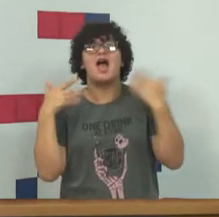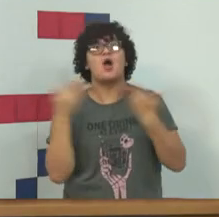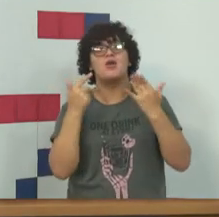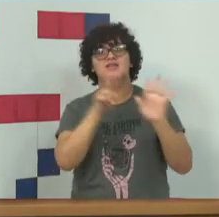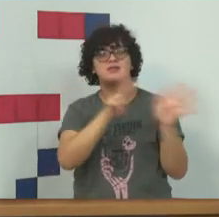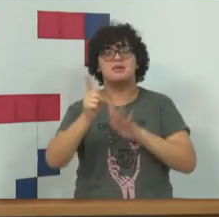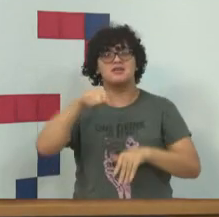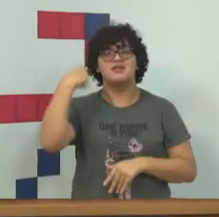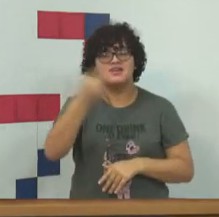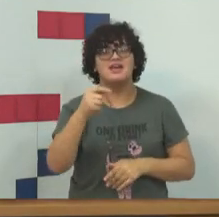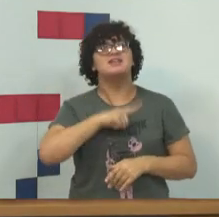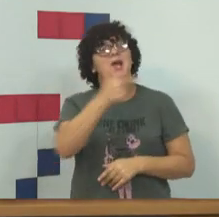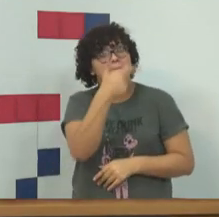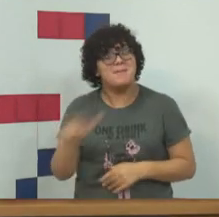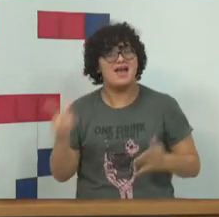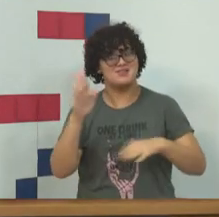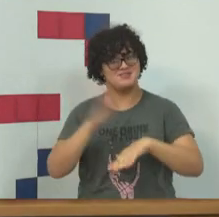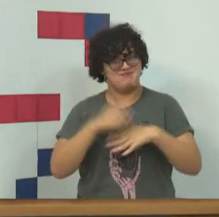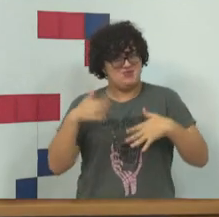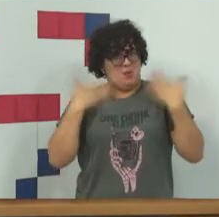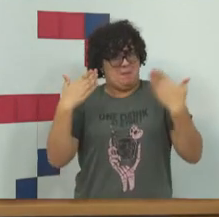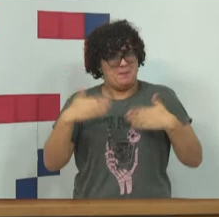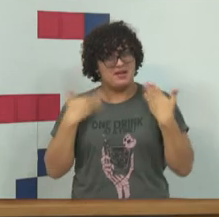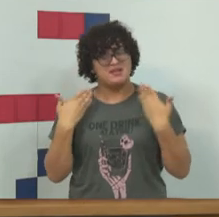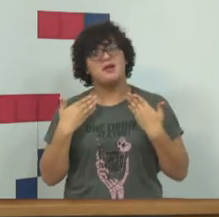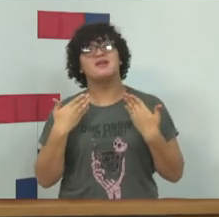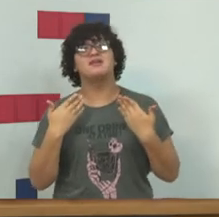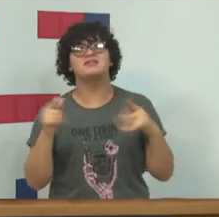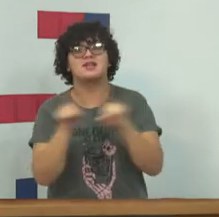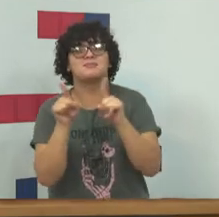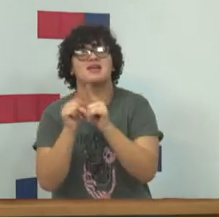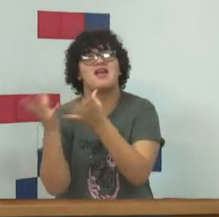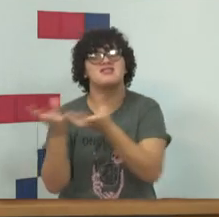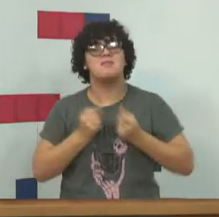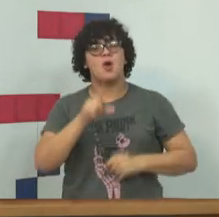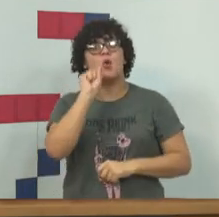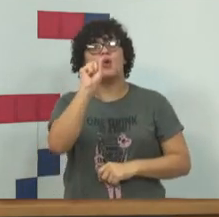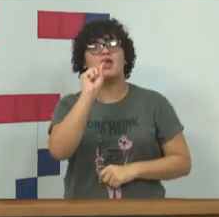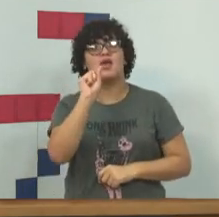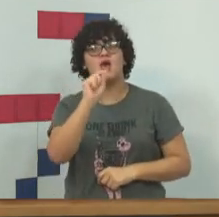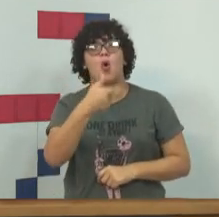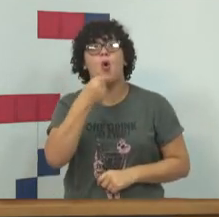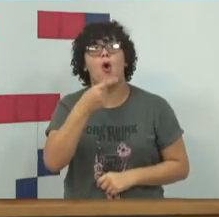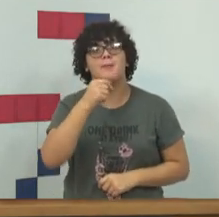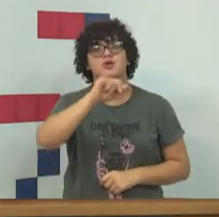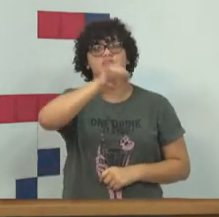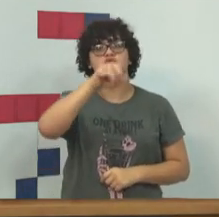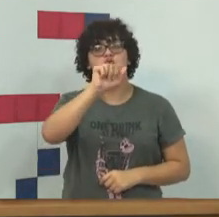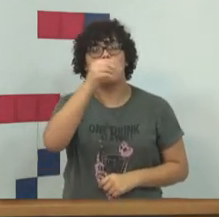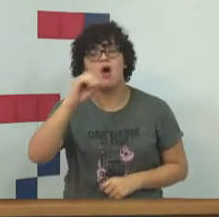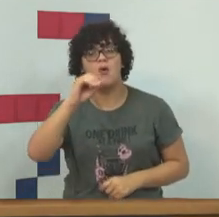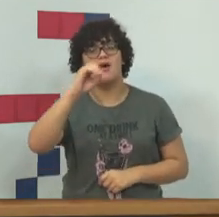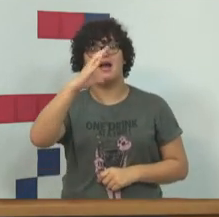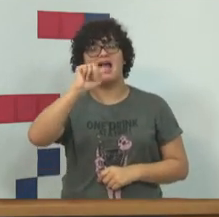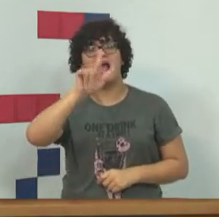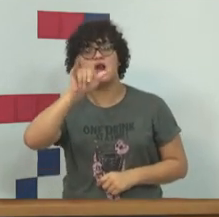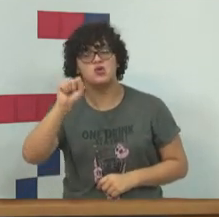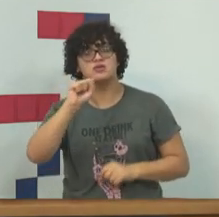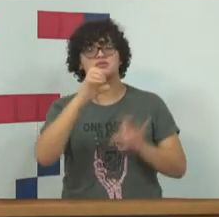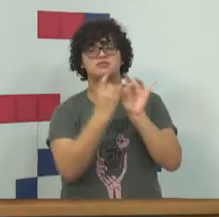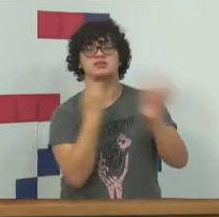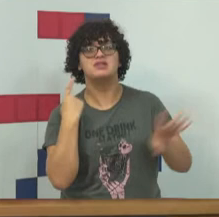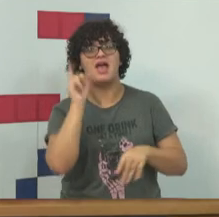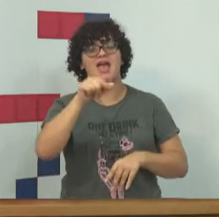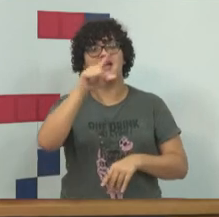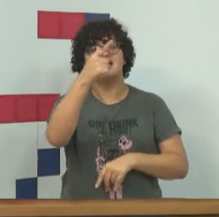semana que vem a gente tem mais surpresas. Nós receberemos o maestro João Carlos Martins para uma live às